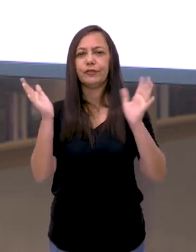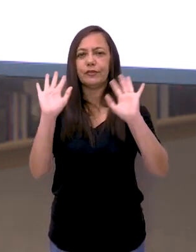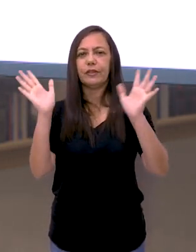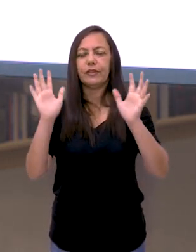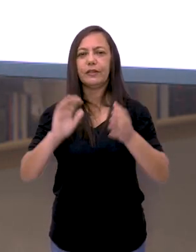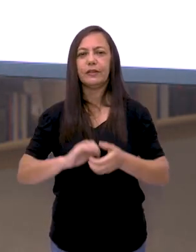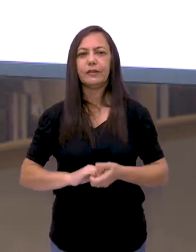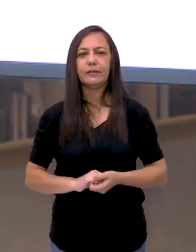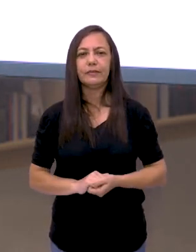mais.